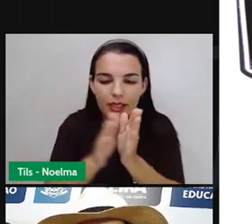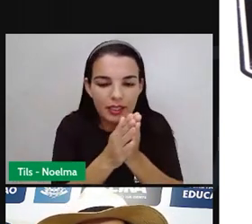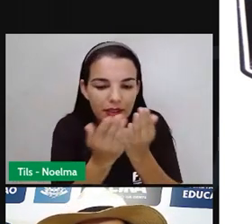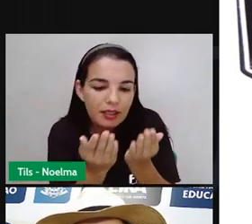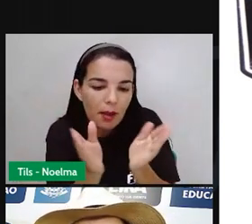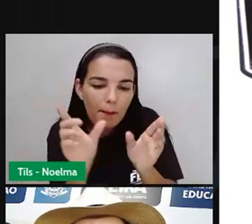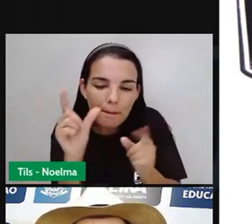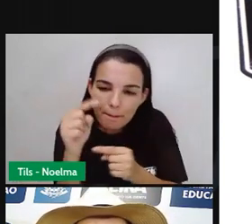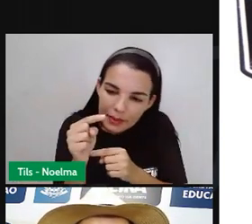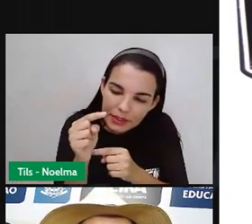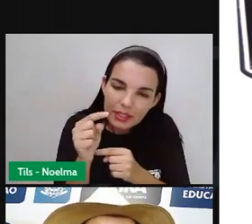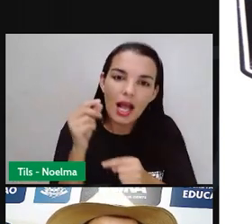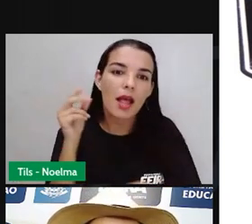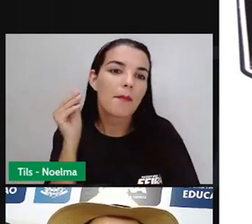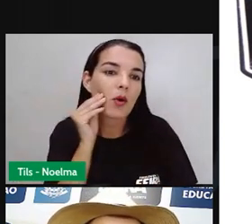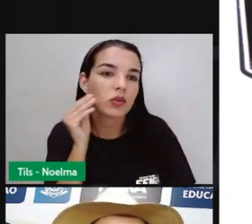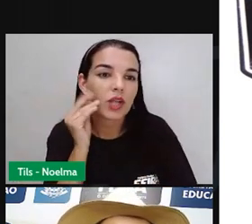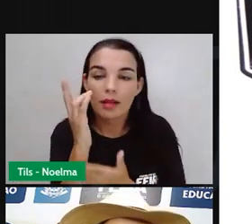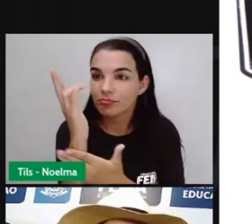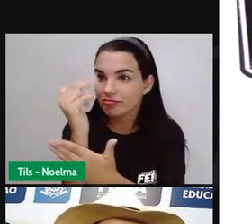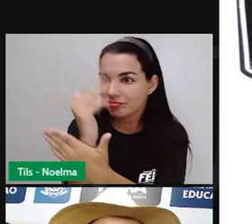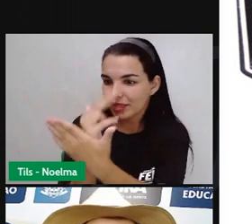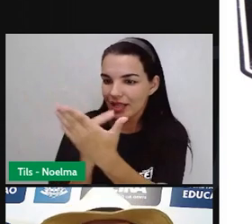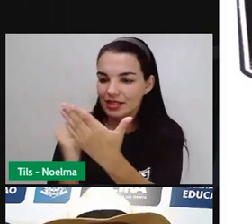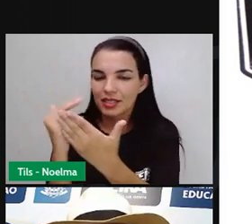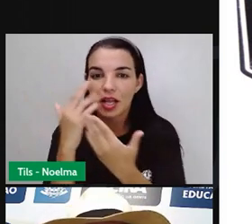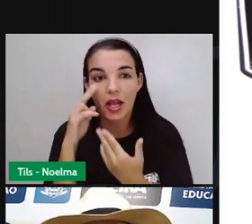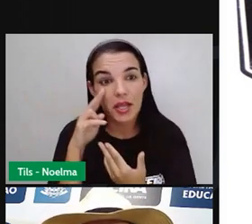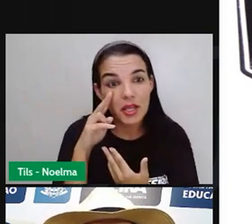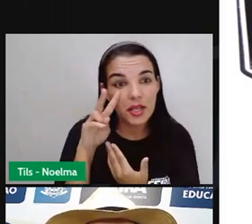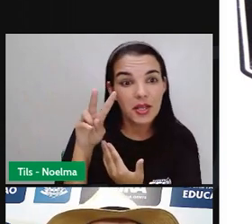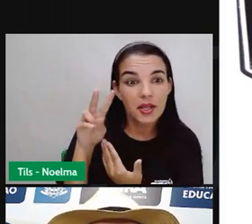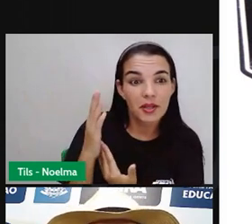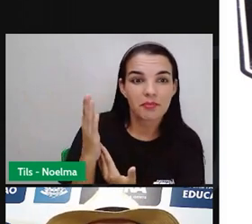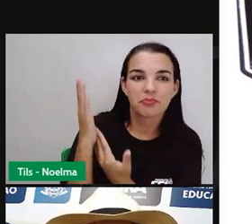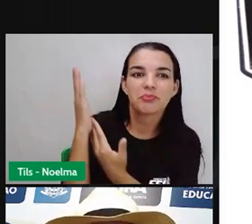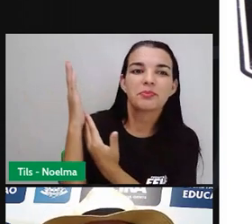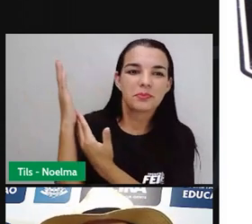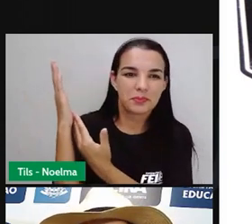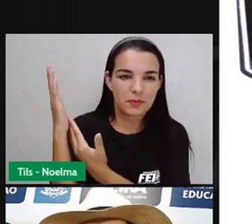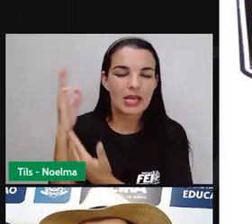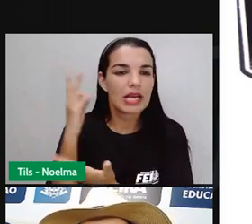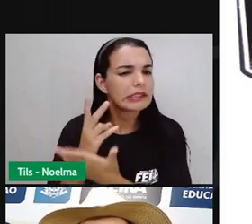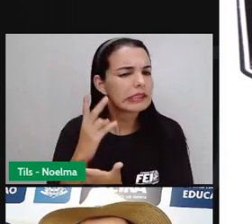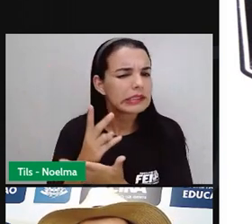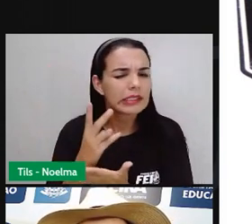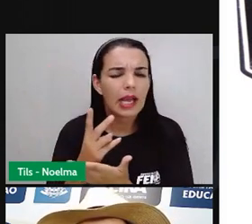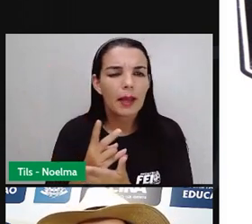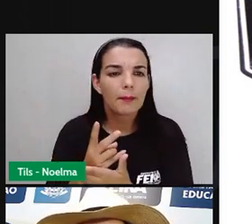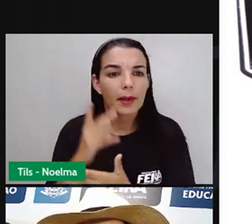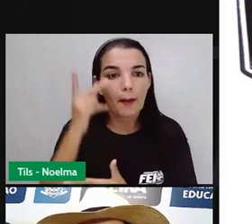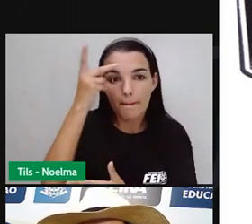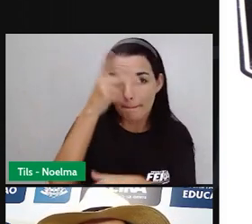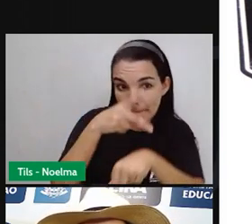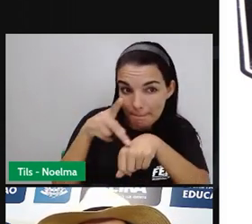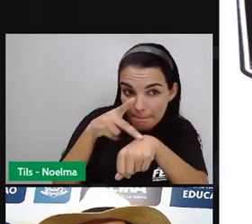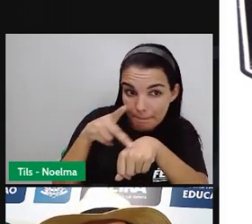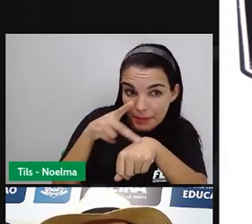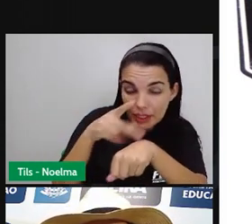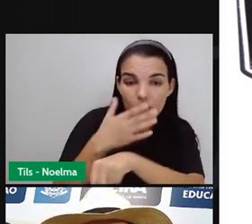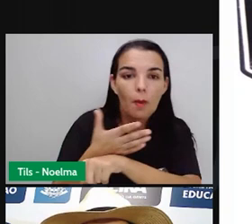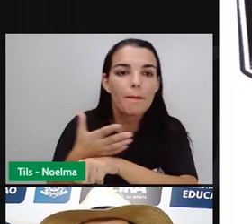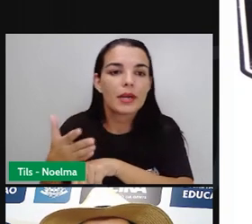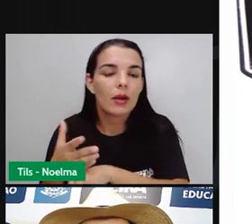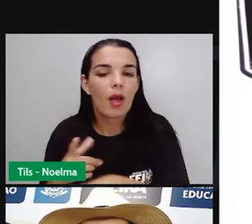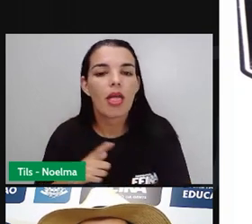com processo de xilogravura, tal qual está aí nessa imagem, né? Geralmente preto com branco. O Cordel ganhou